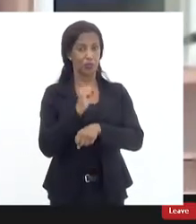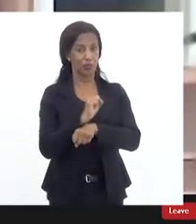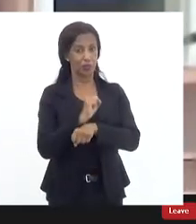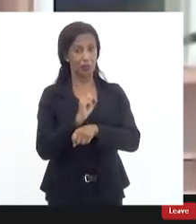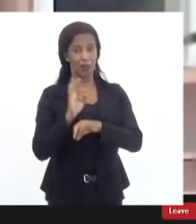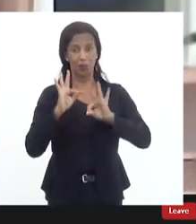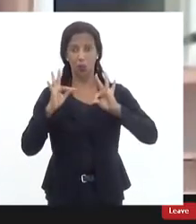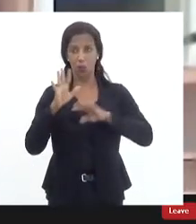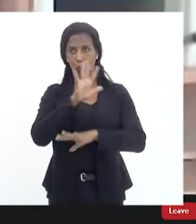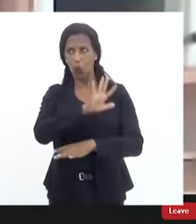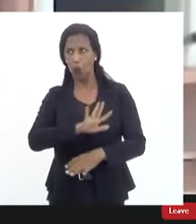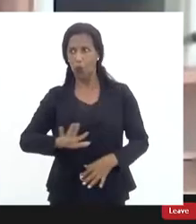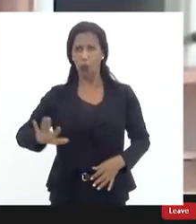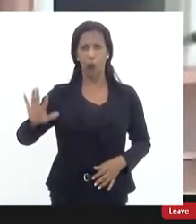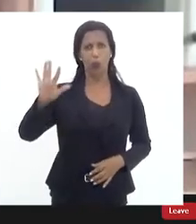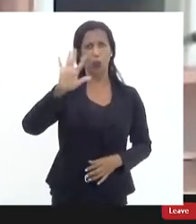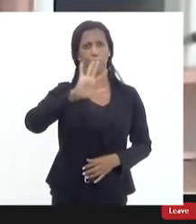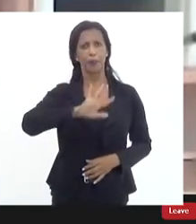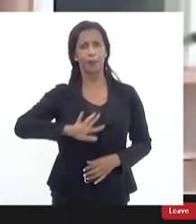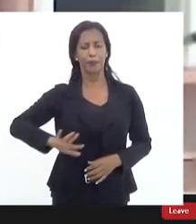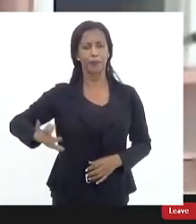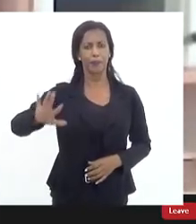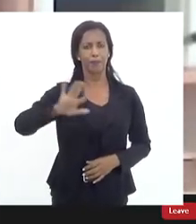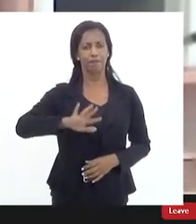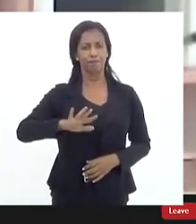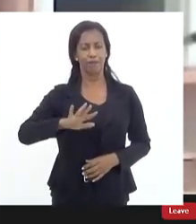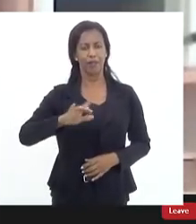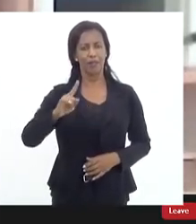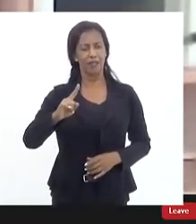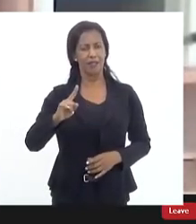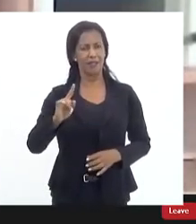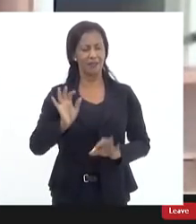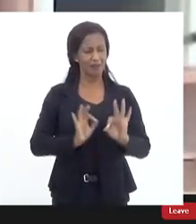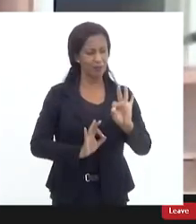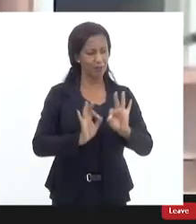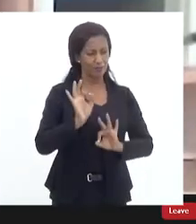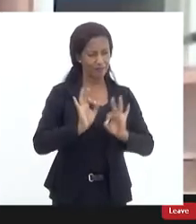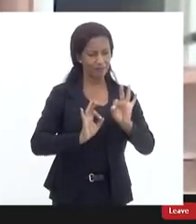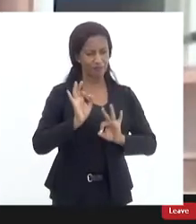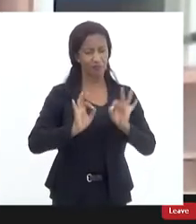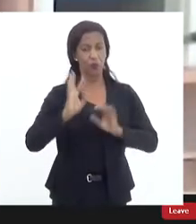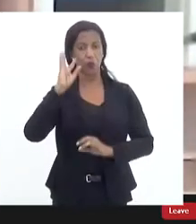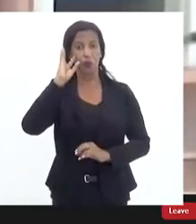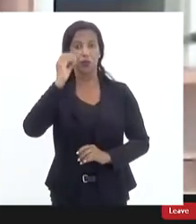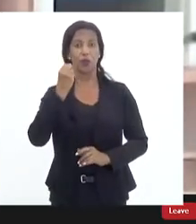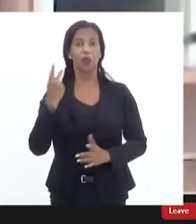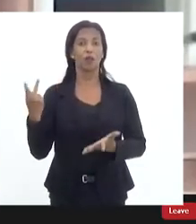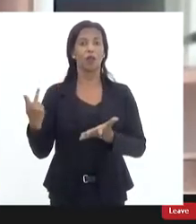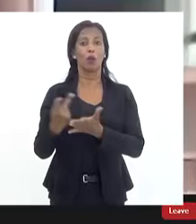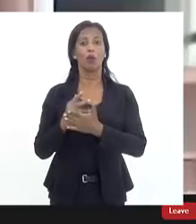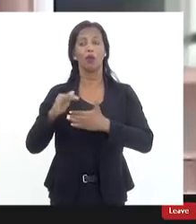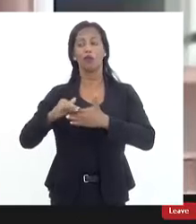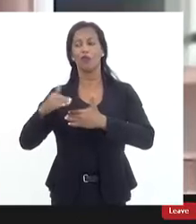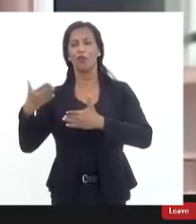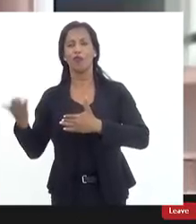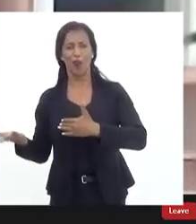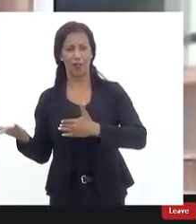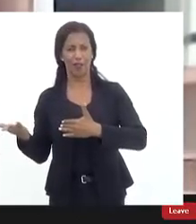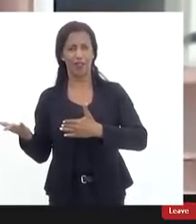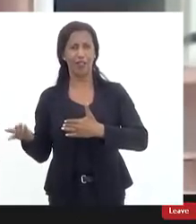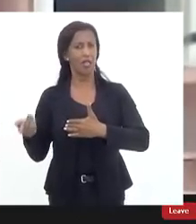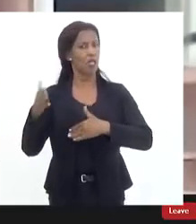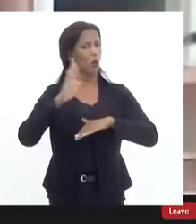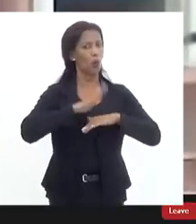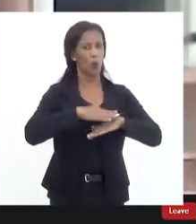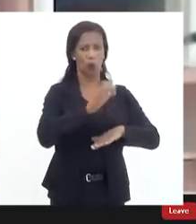esse cenário que acabou se formando por decisões que vieram de fora e não por uma iniciativa do